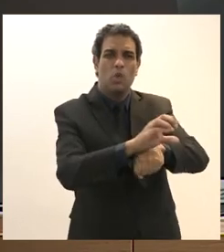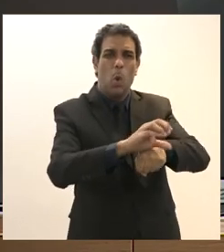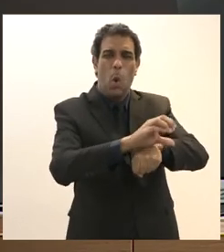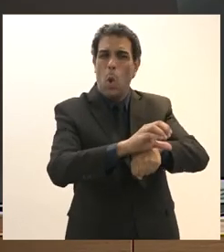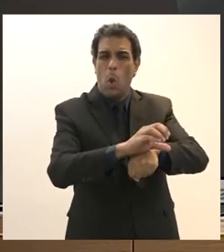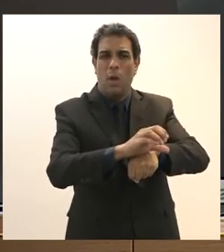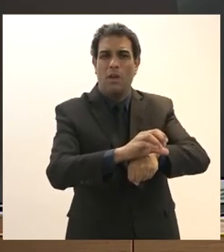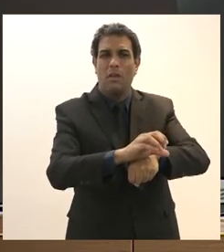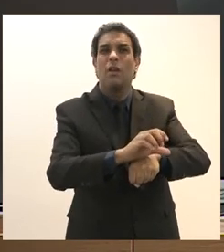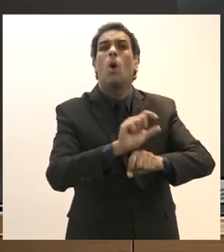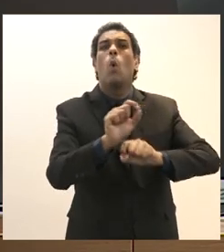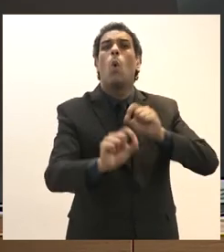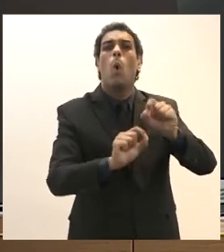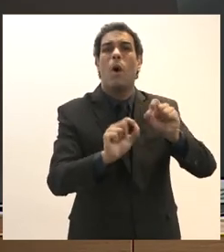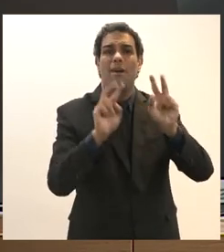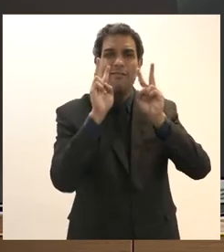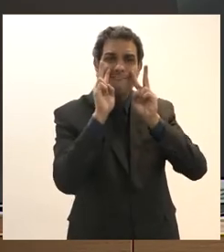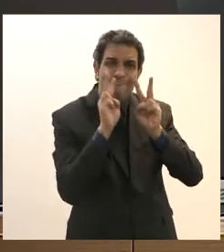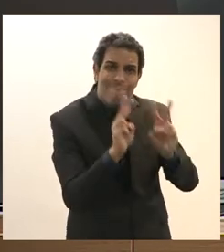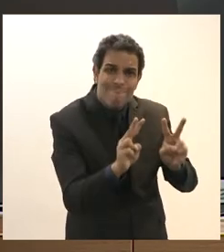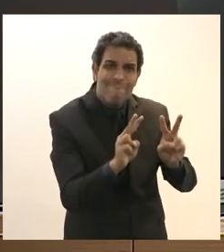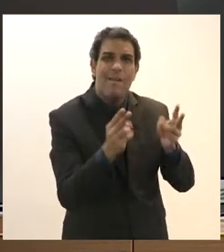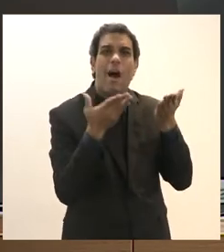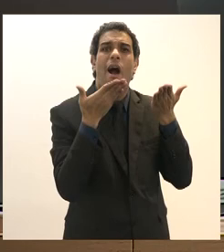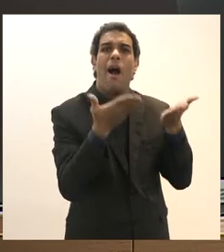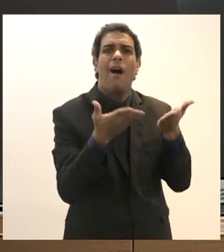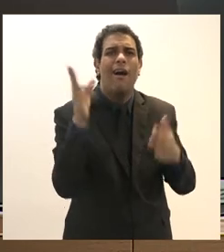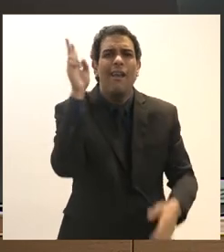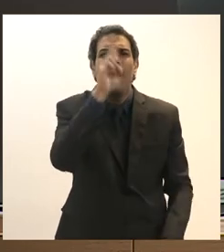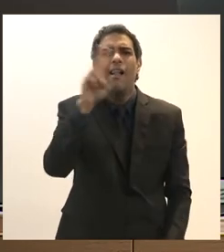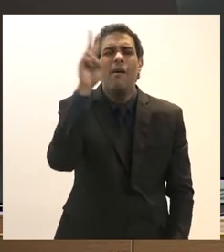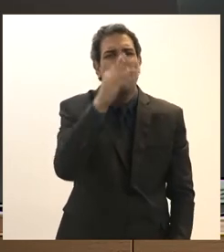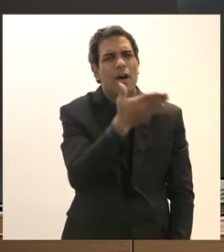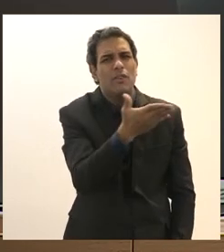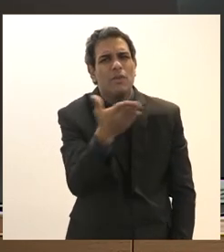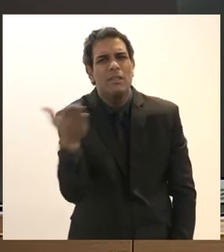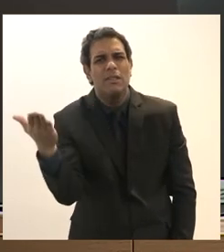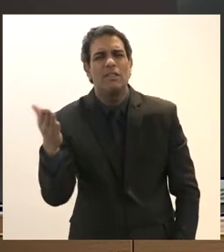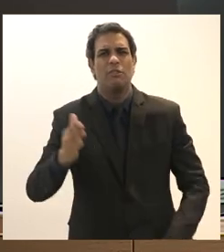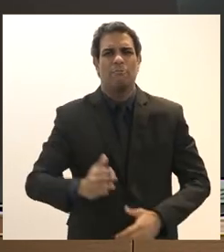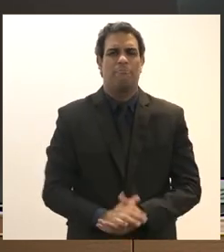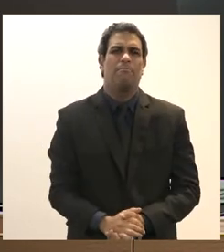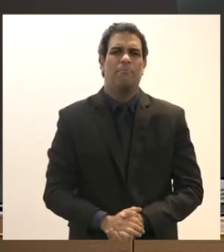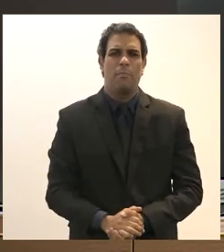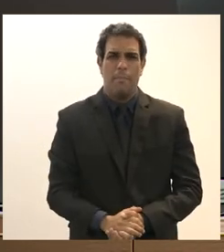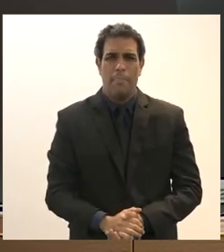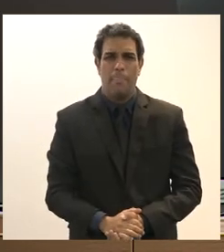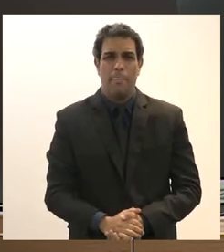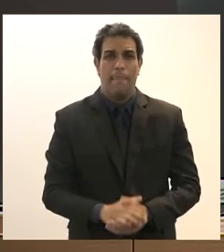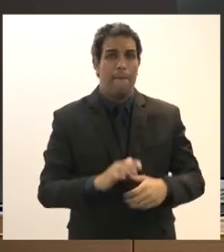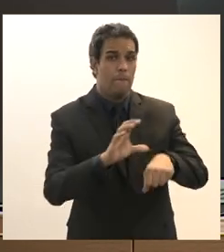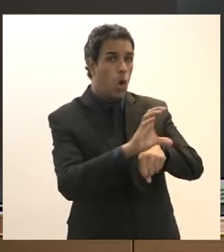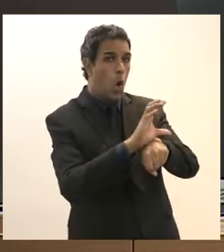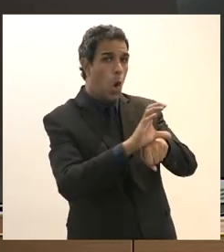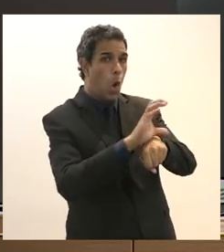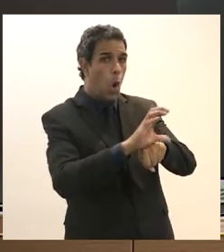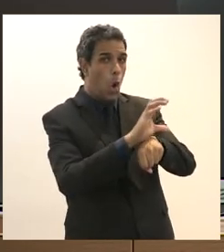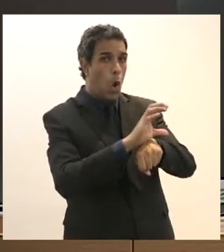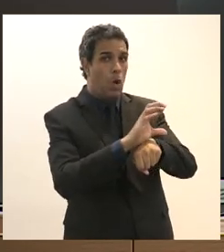que é preciso lembrar a todos que a Constituição